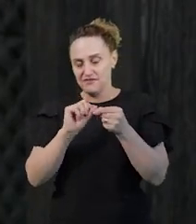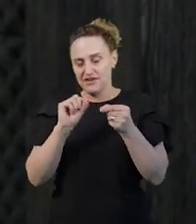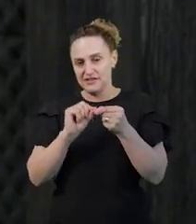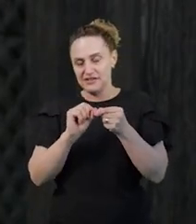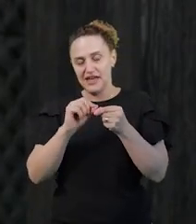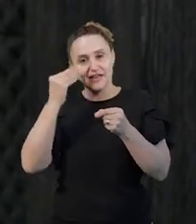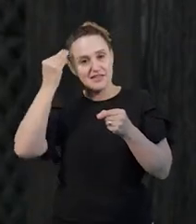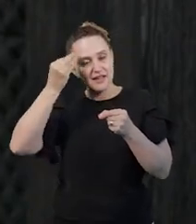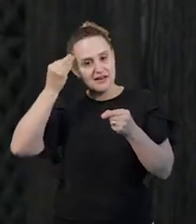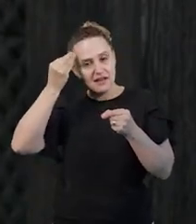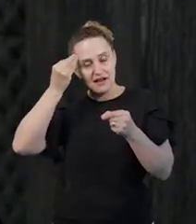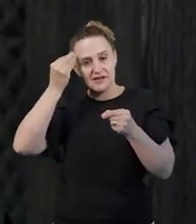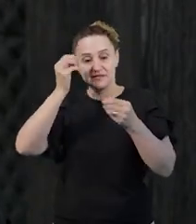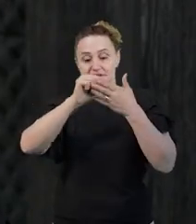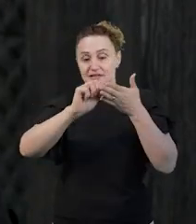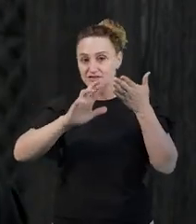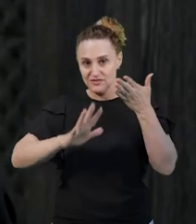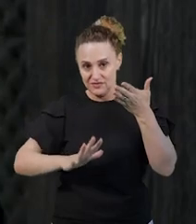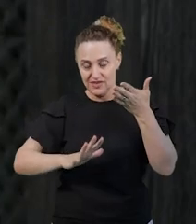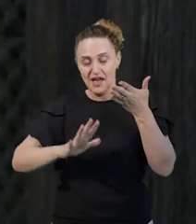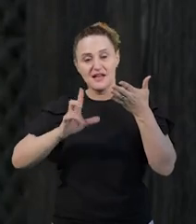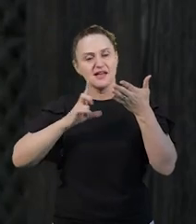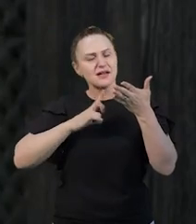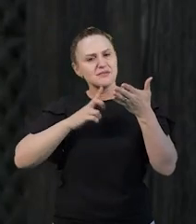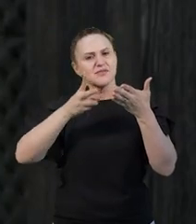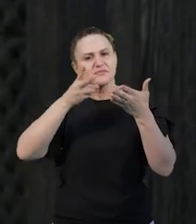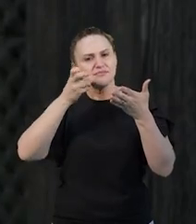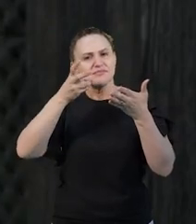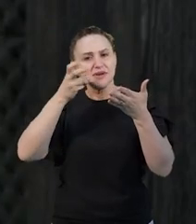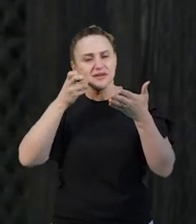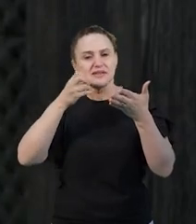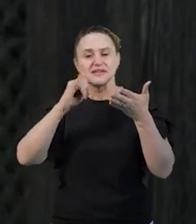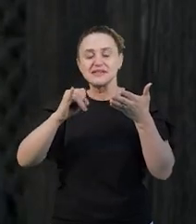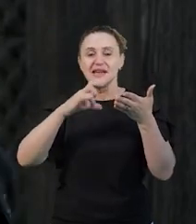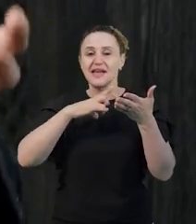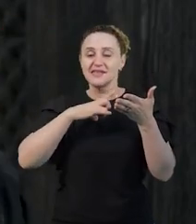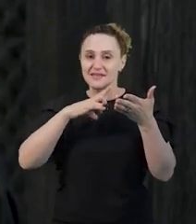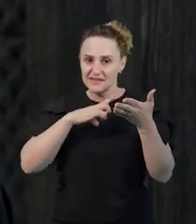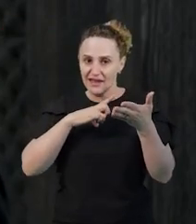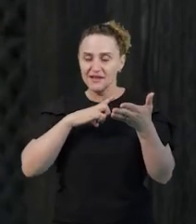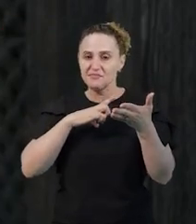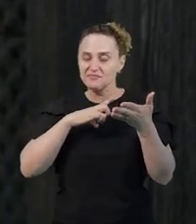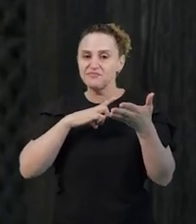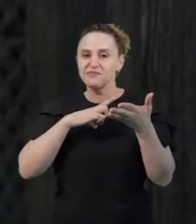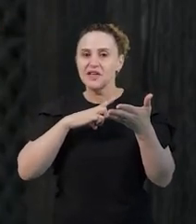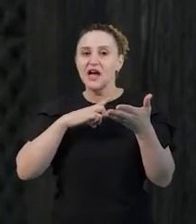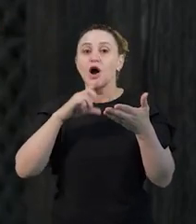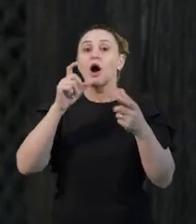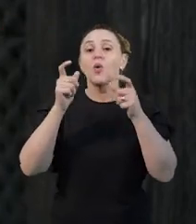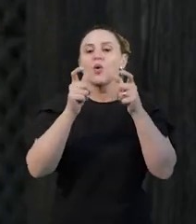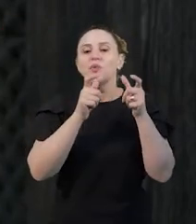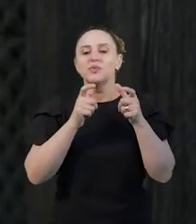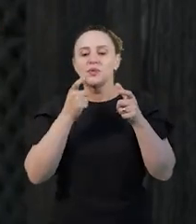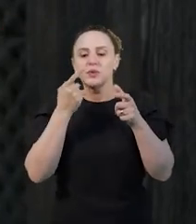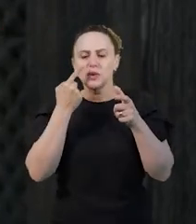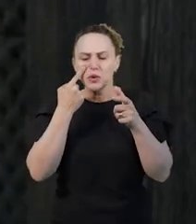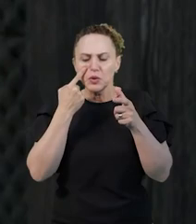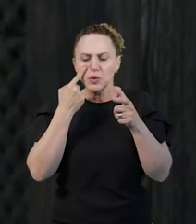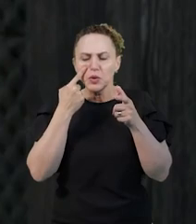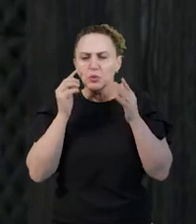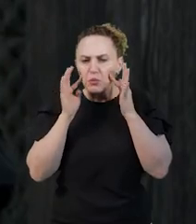atividade, e podem ver se a criança, tem onde o professor precisa dar mais atenção na